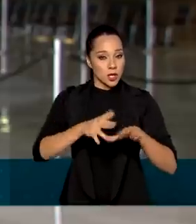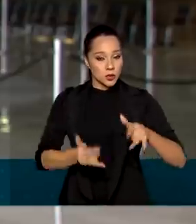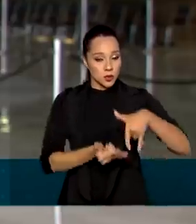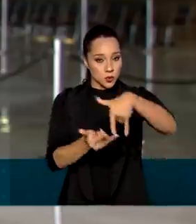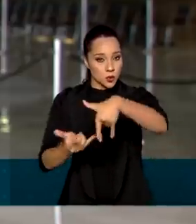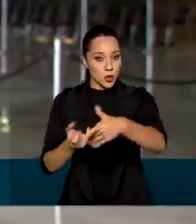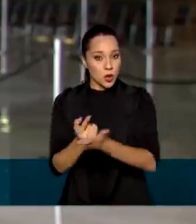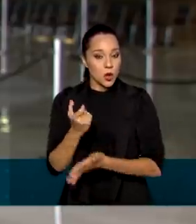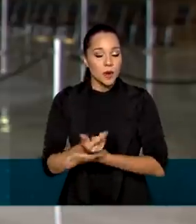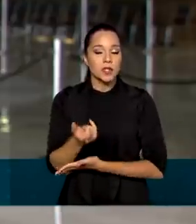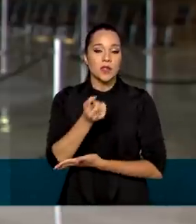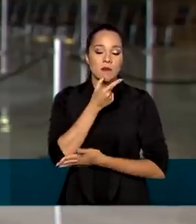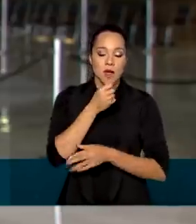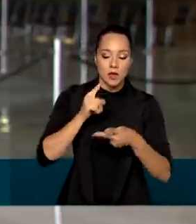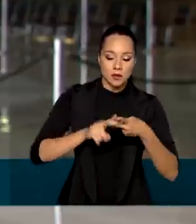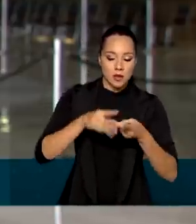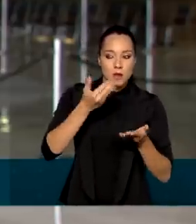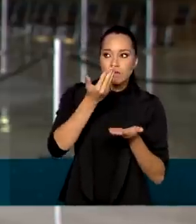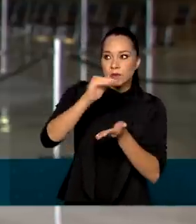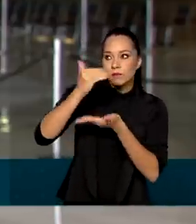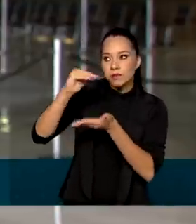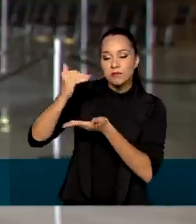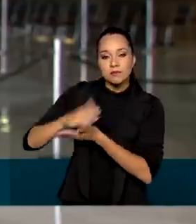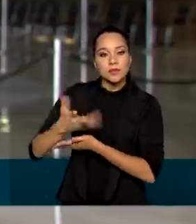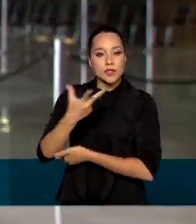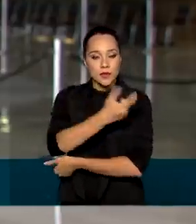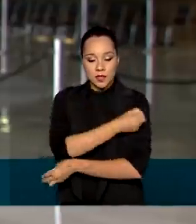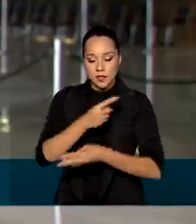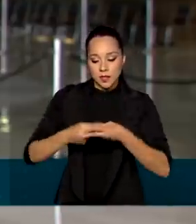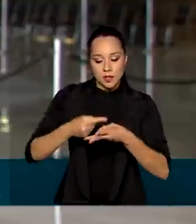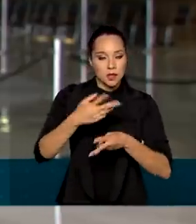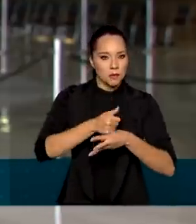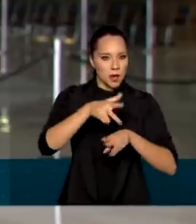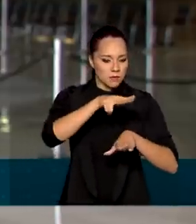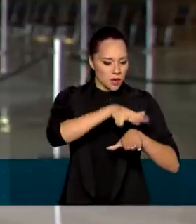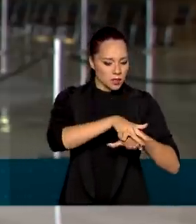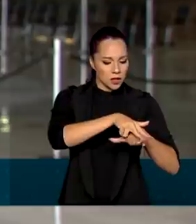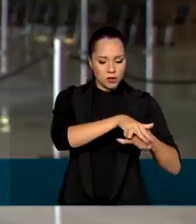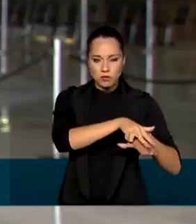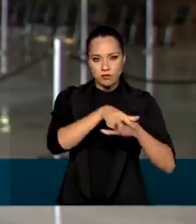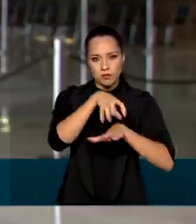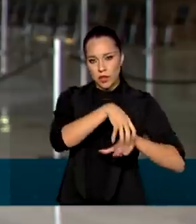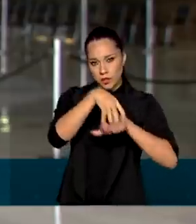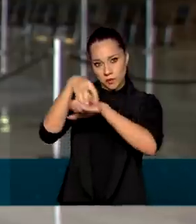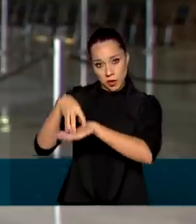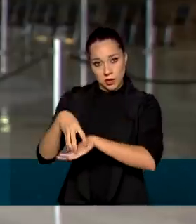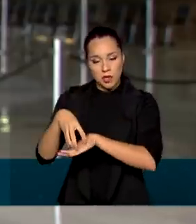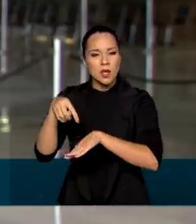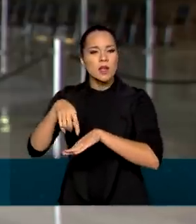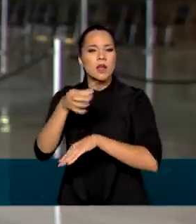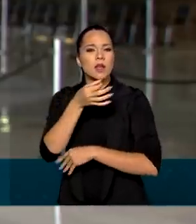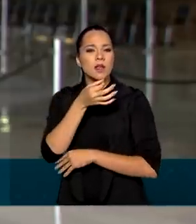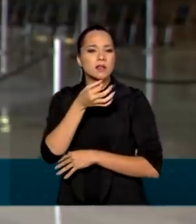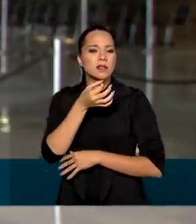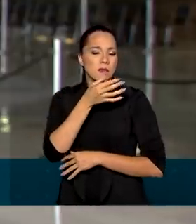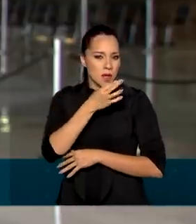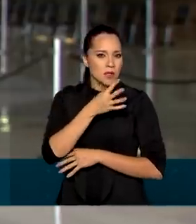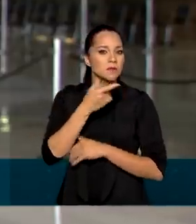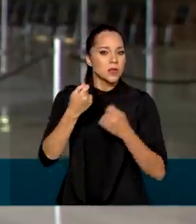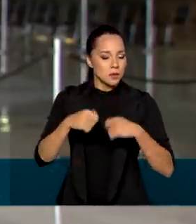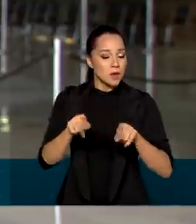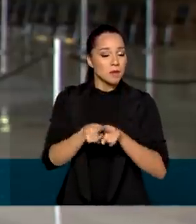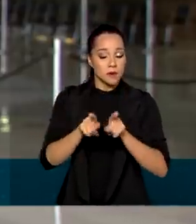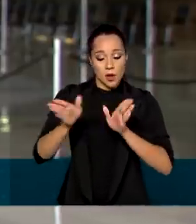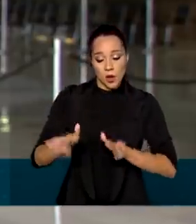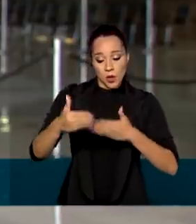compra de medicamentos, distribuição de vacinas e transporte de pacientes. Entre os medicamentos está os medicamentos necessários para o